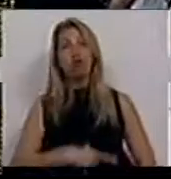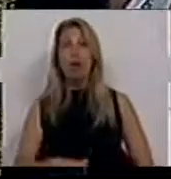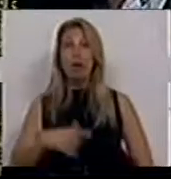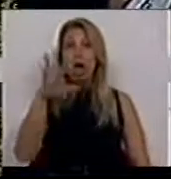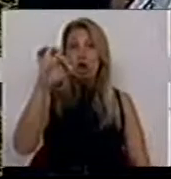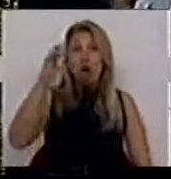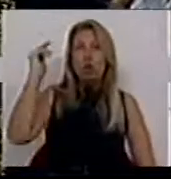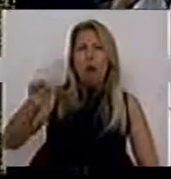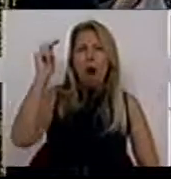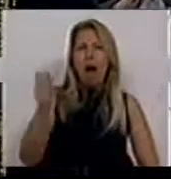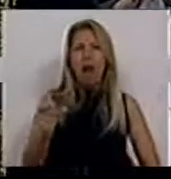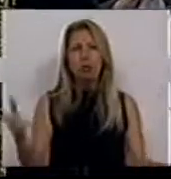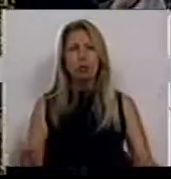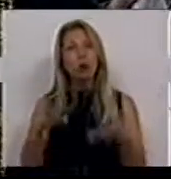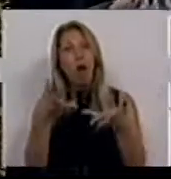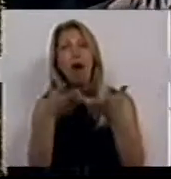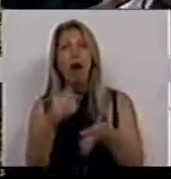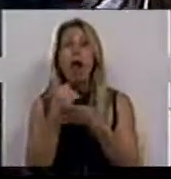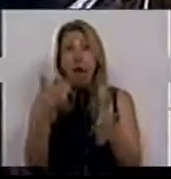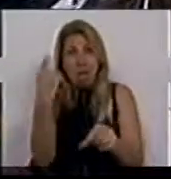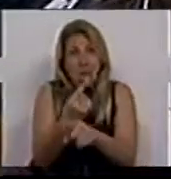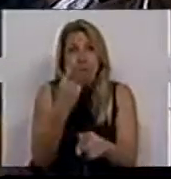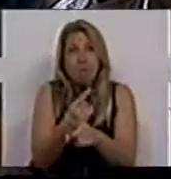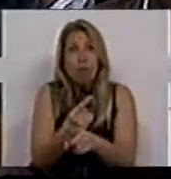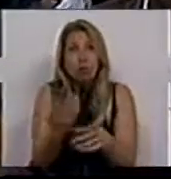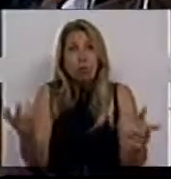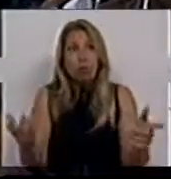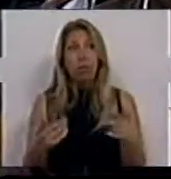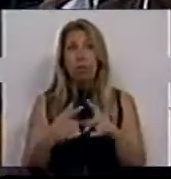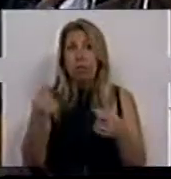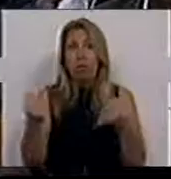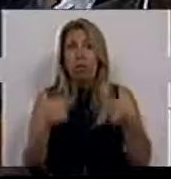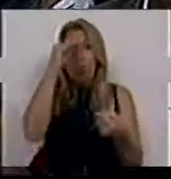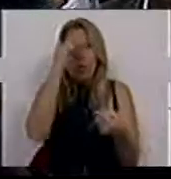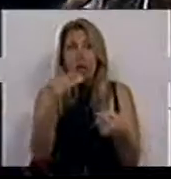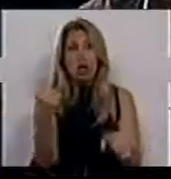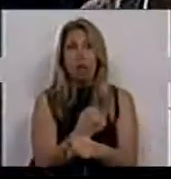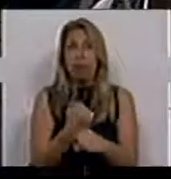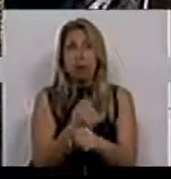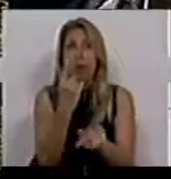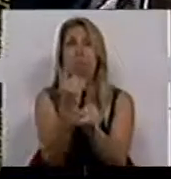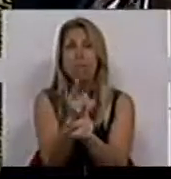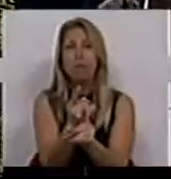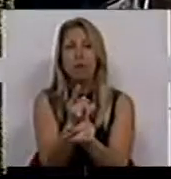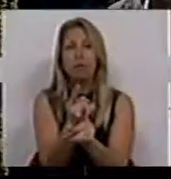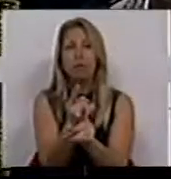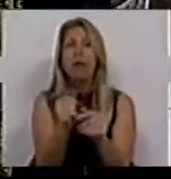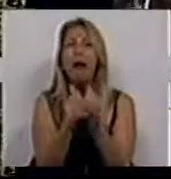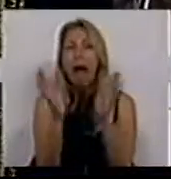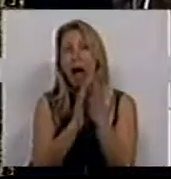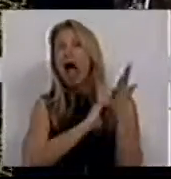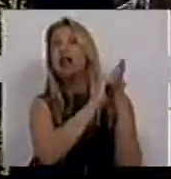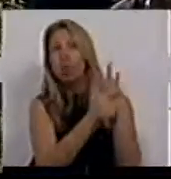operacionais até a fazer funções de motorista, a todos eles e a todas elas, o senhor hoje devia dizer que